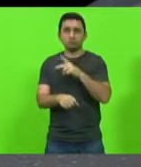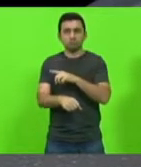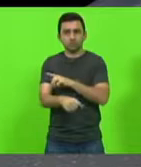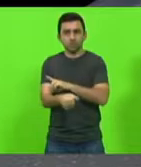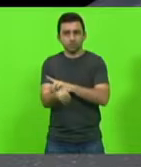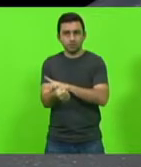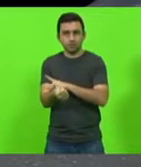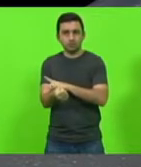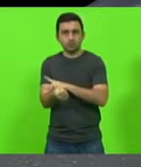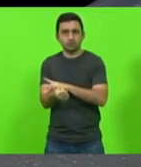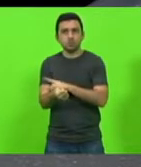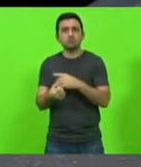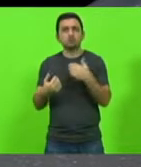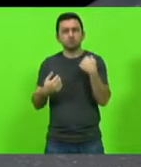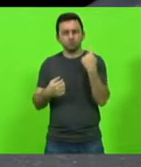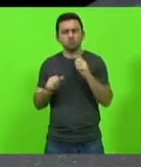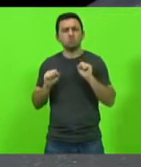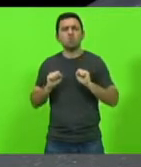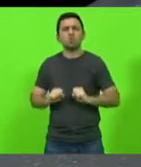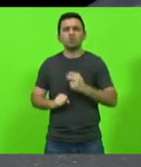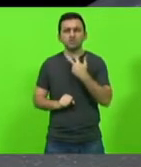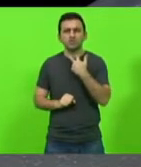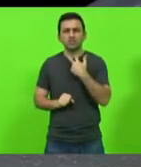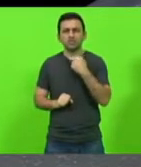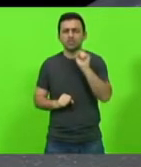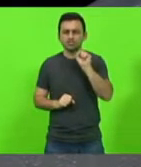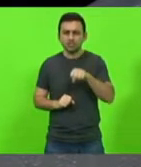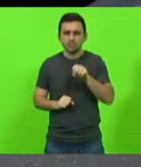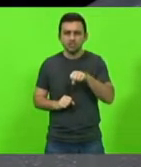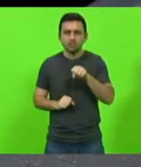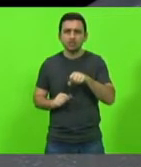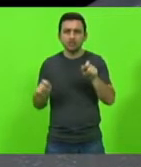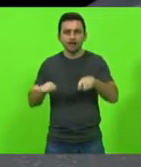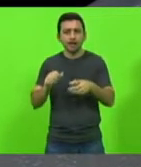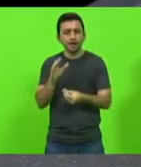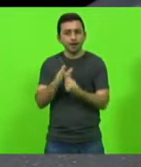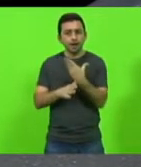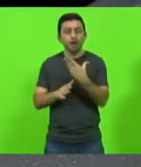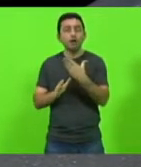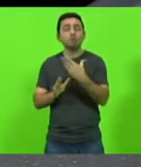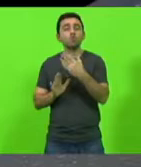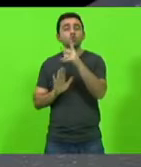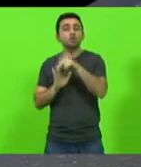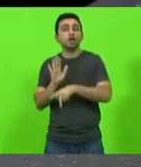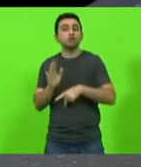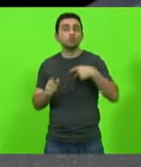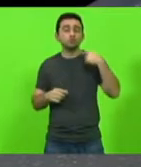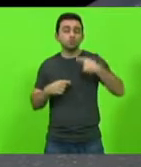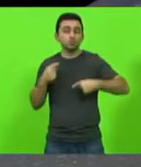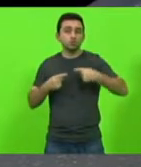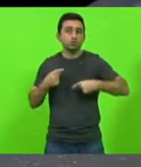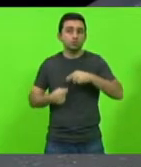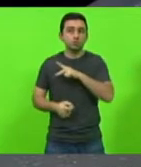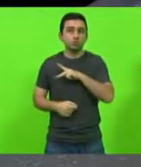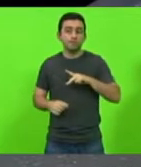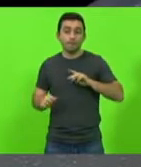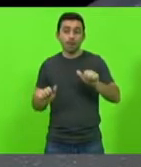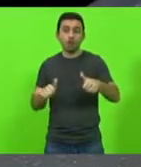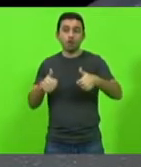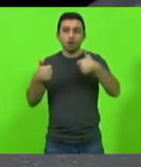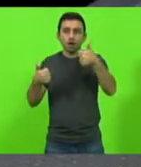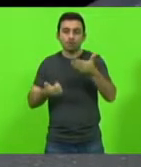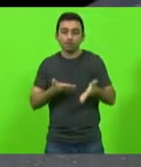nós podemos sim deputado Márcio criar outros projetos de políticas públicas para melhorar o atendimento dos